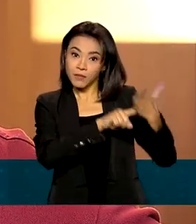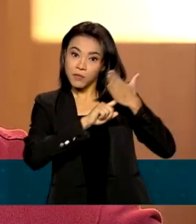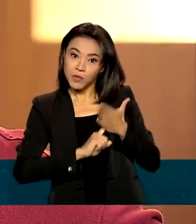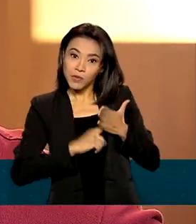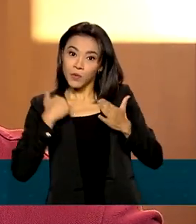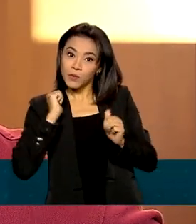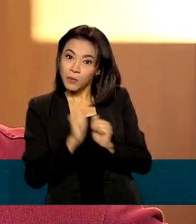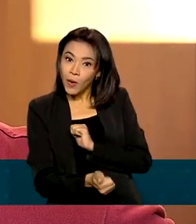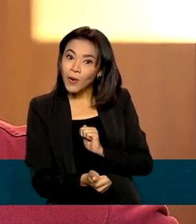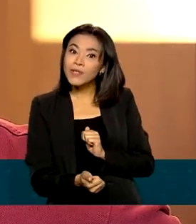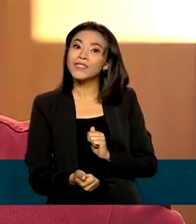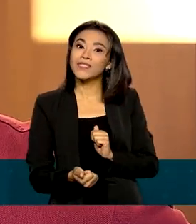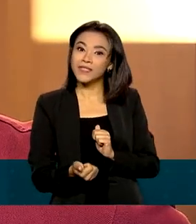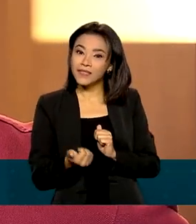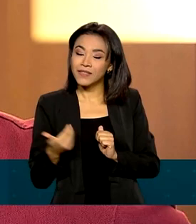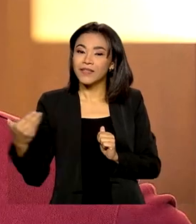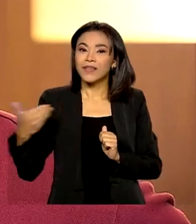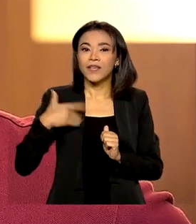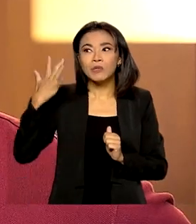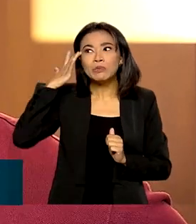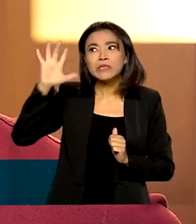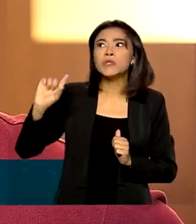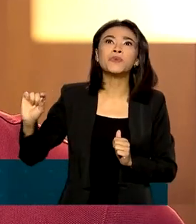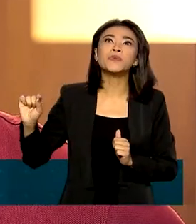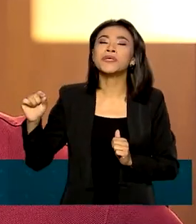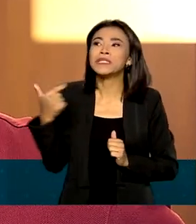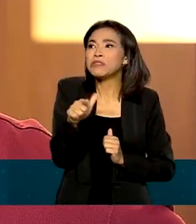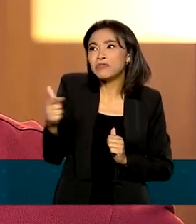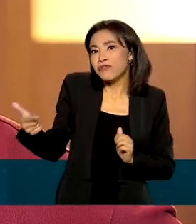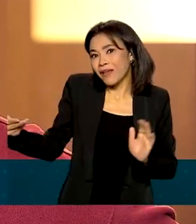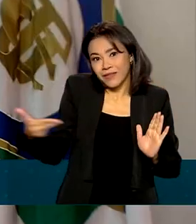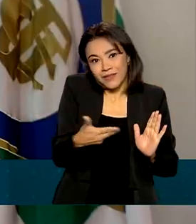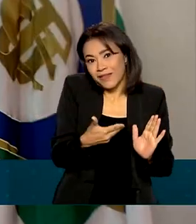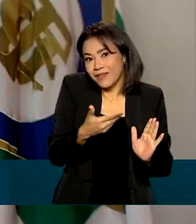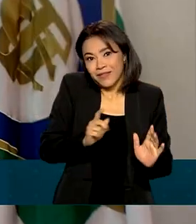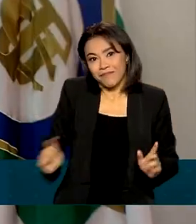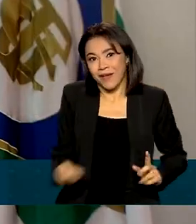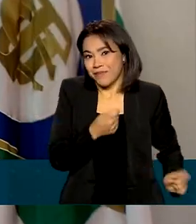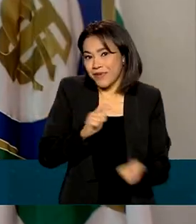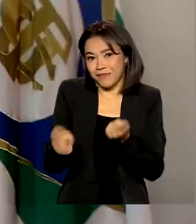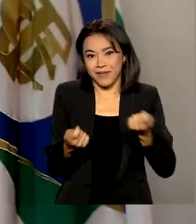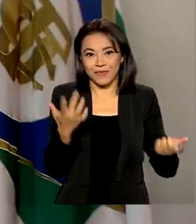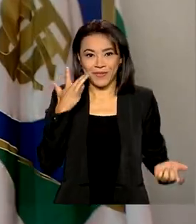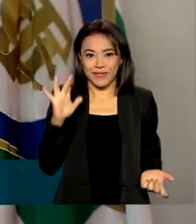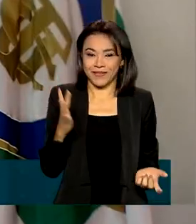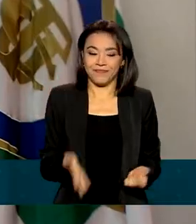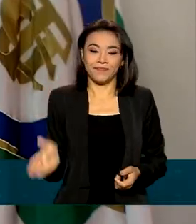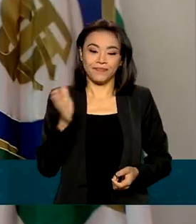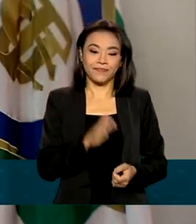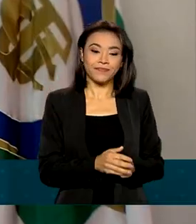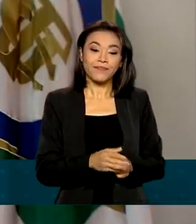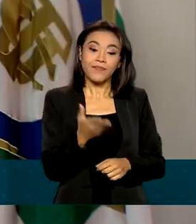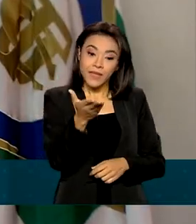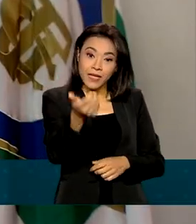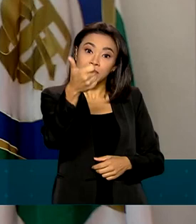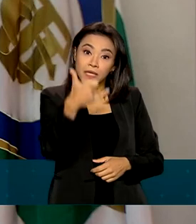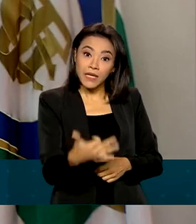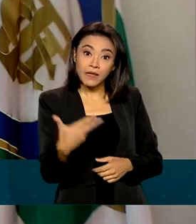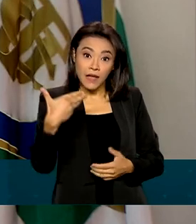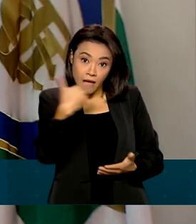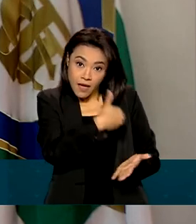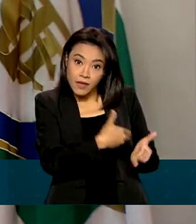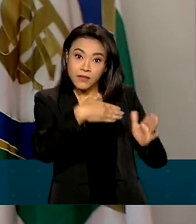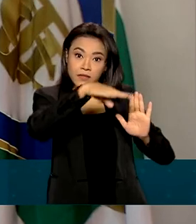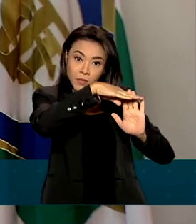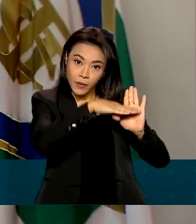esporte e não sei o que eu seria hoje sem o tênis. Esses programas são essenciais para que